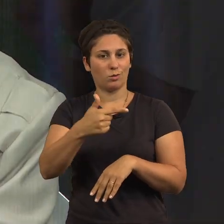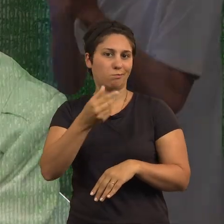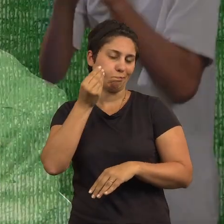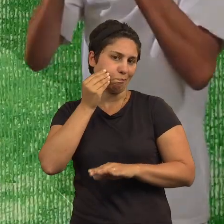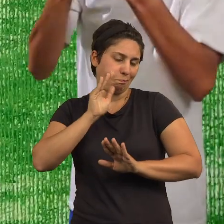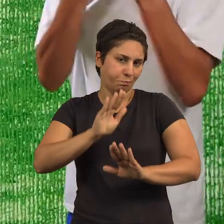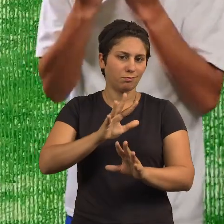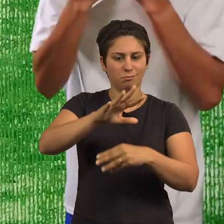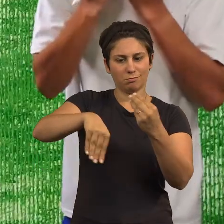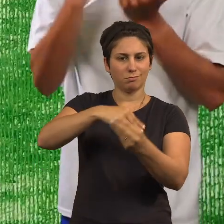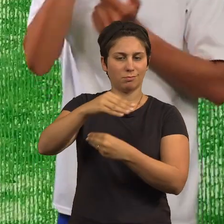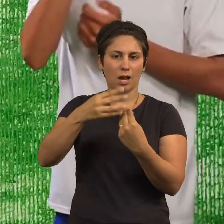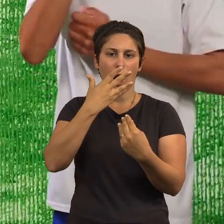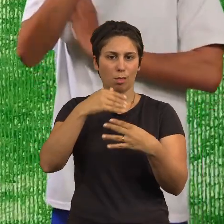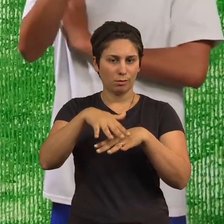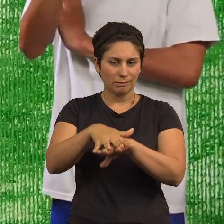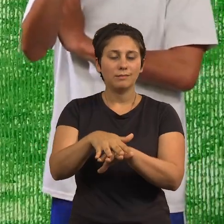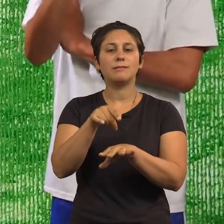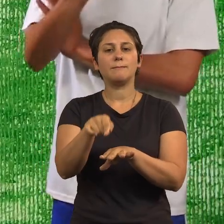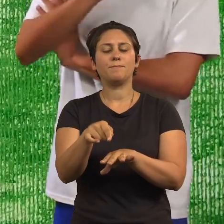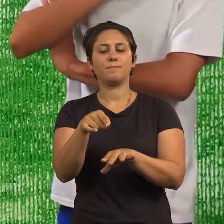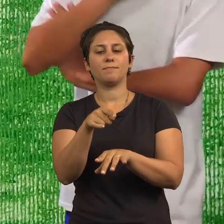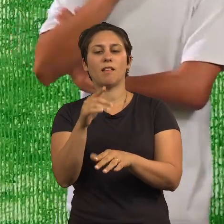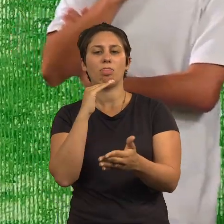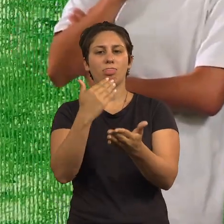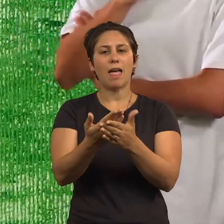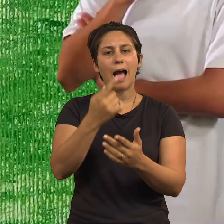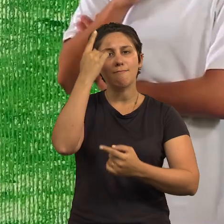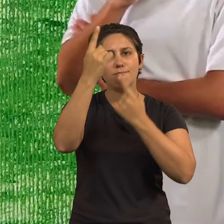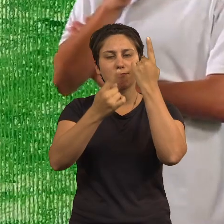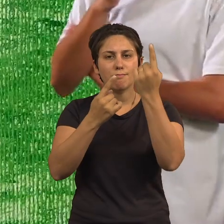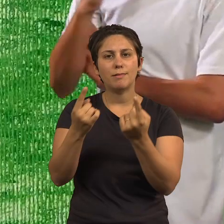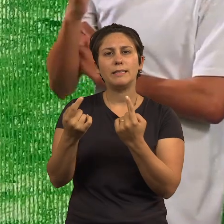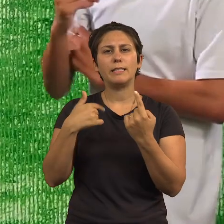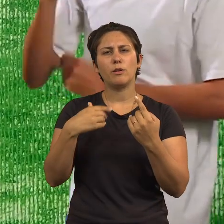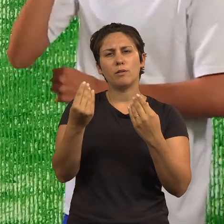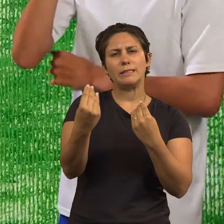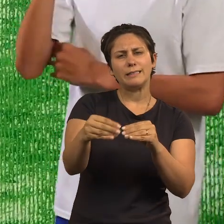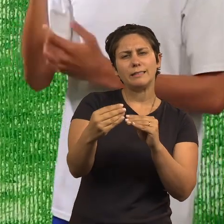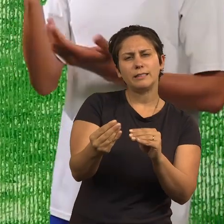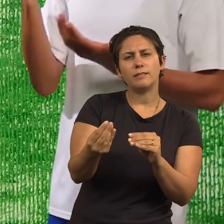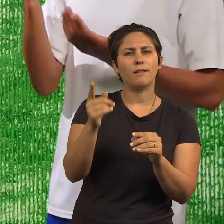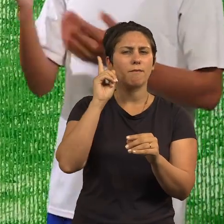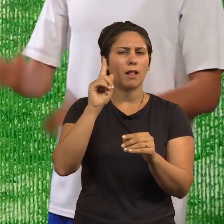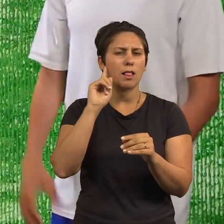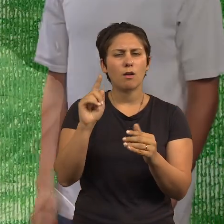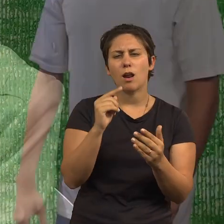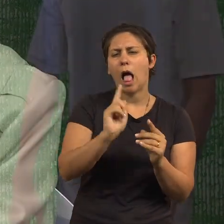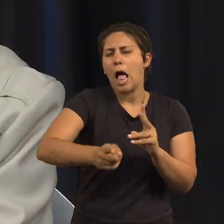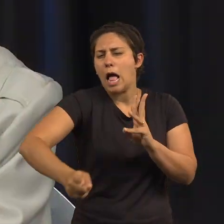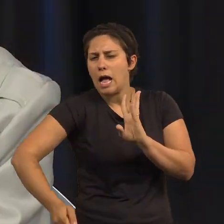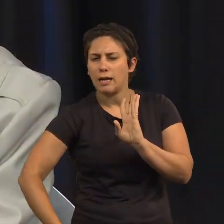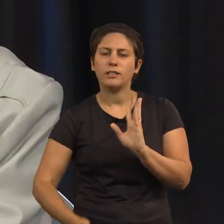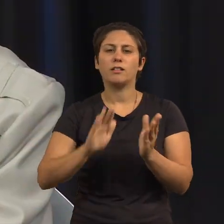pensar nos valores que ensinam às crianças e em como torná-los didáticos e significativos e, por outro lado,